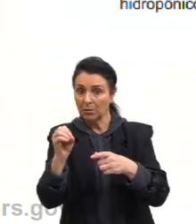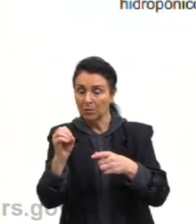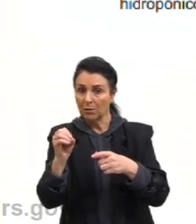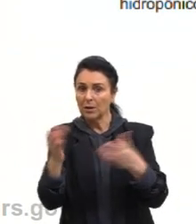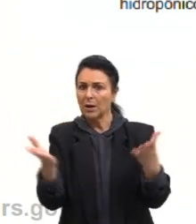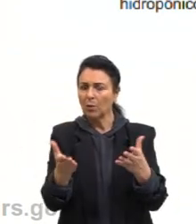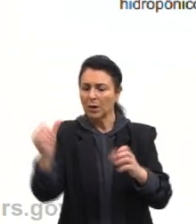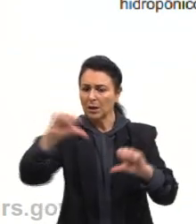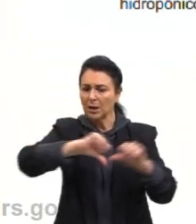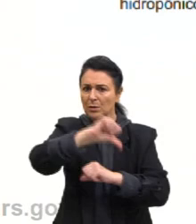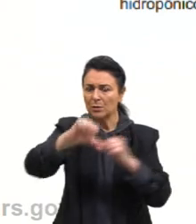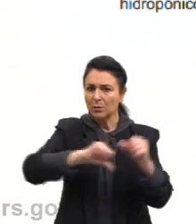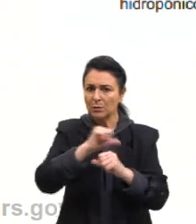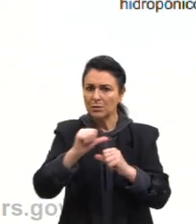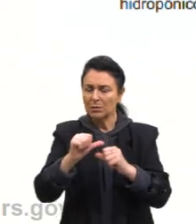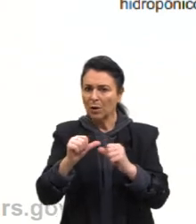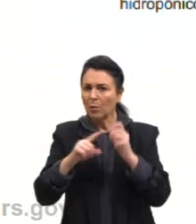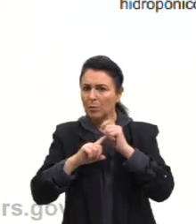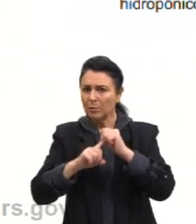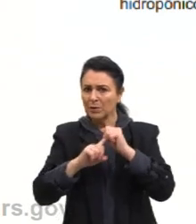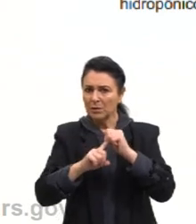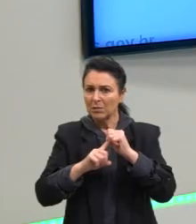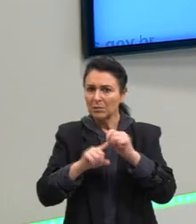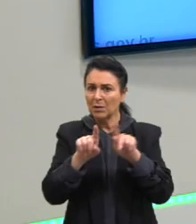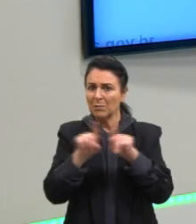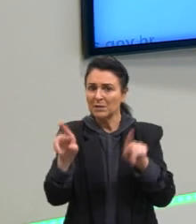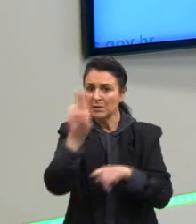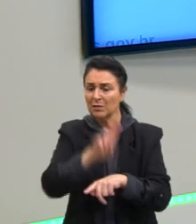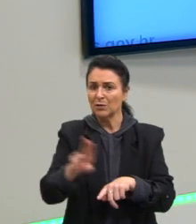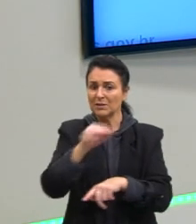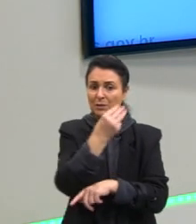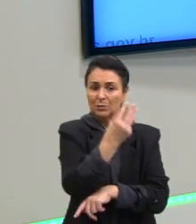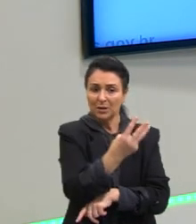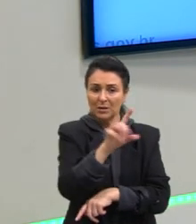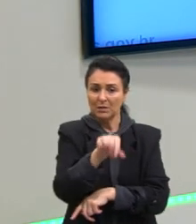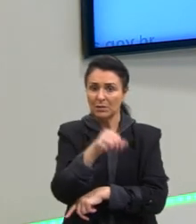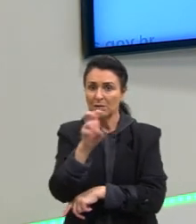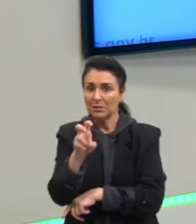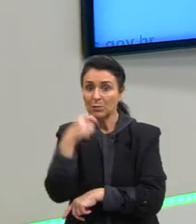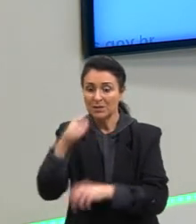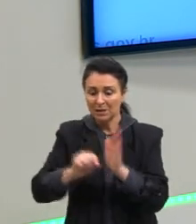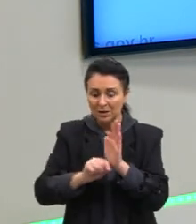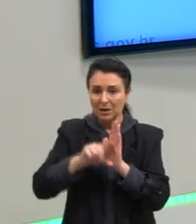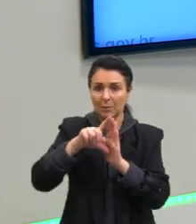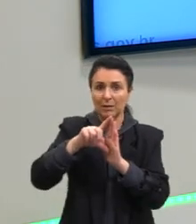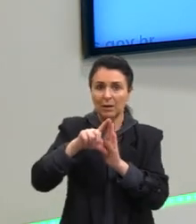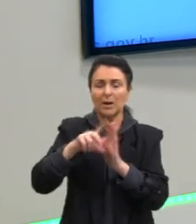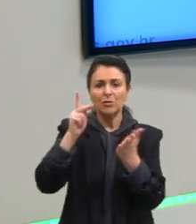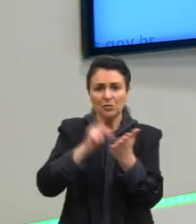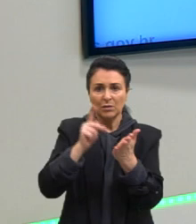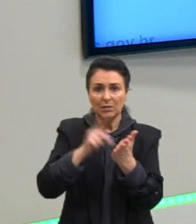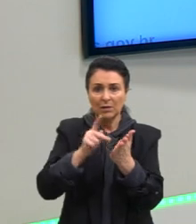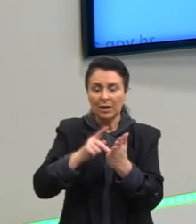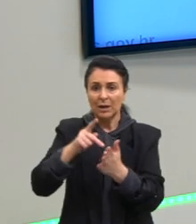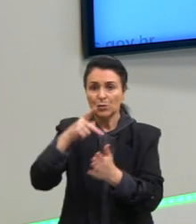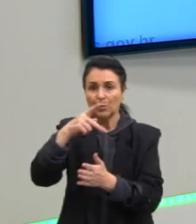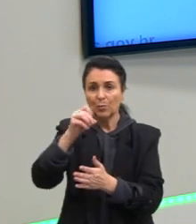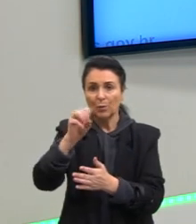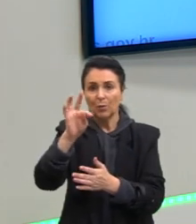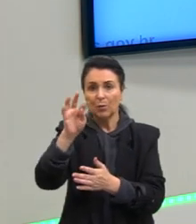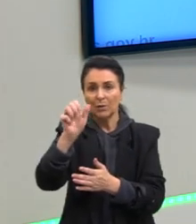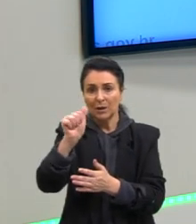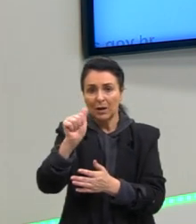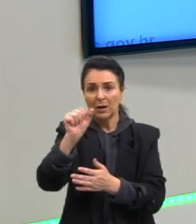ele está 6, mas ele só foi preparado com 3,5, ou seja, eu preciso aumentar de fato esse meu potássio. Então,